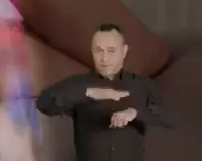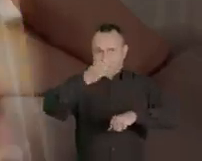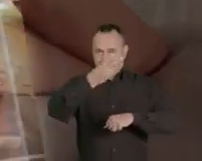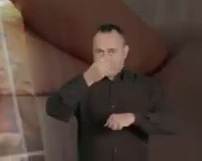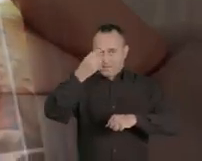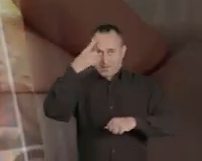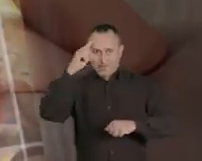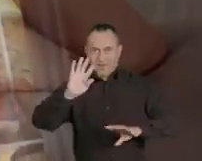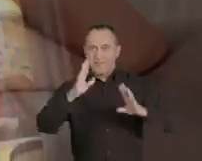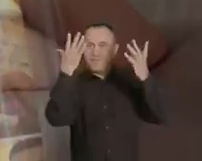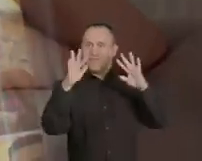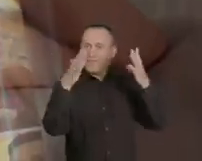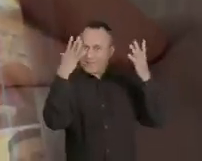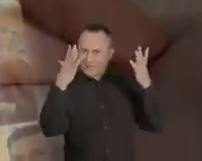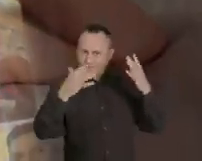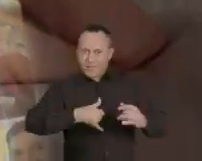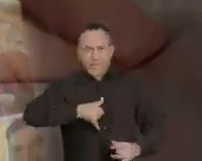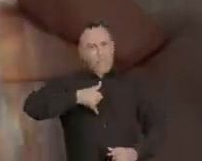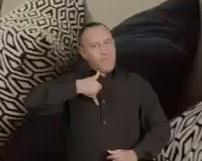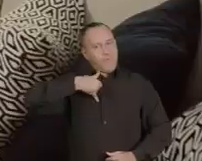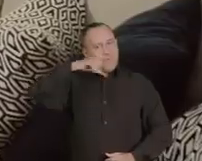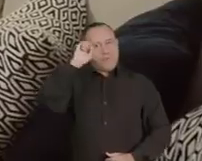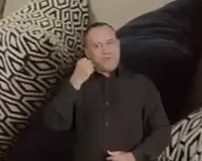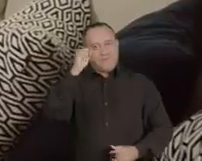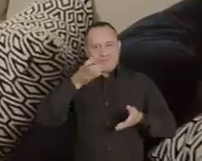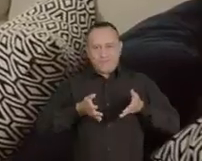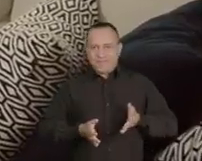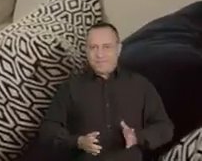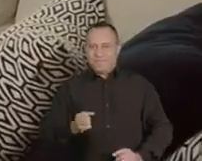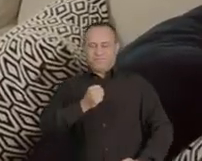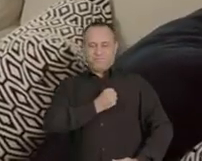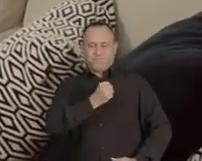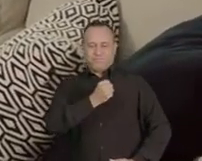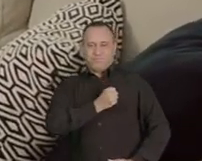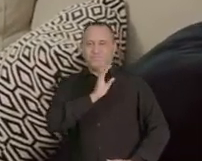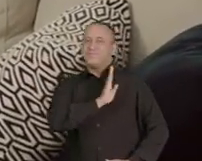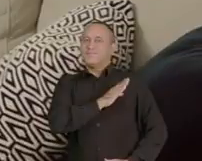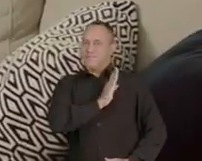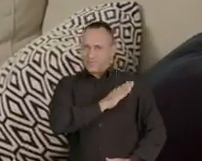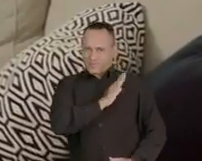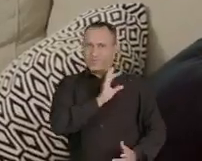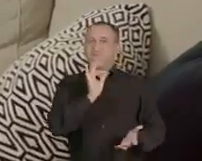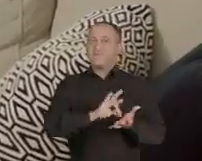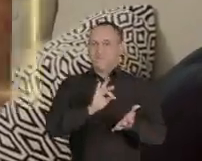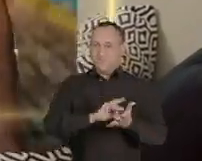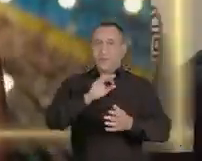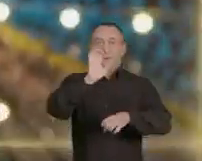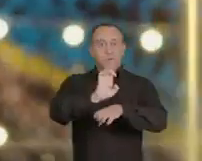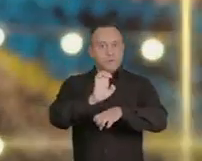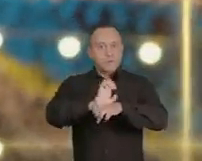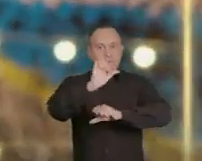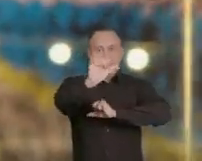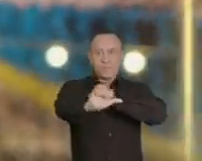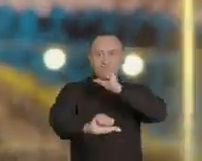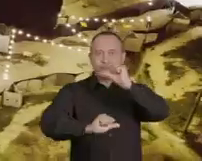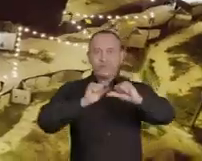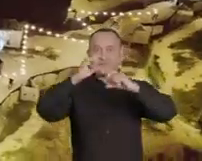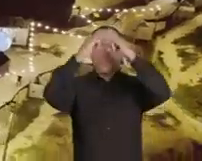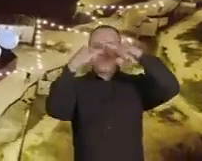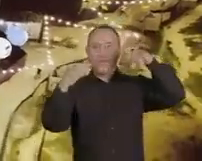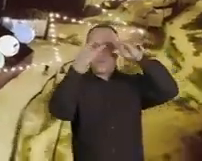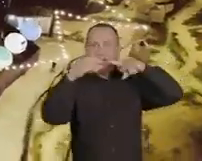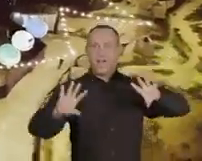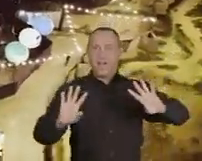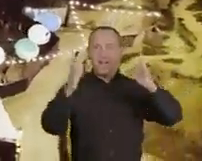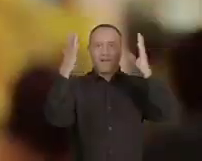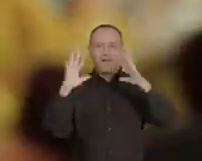Em mais de 30 dias de festa, o orgulho de ser sergipã usou forte em nossos corações. Nosso estado se